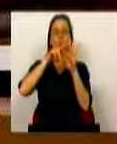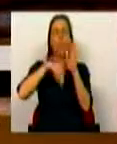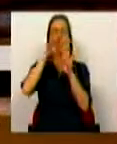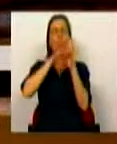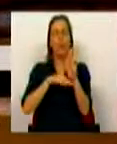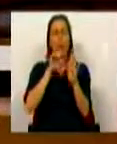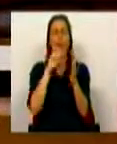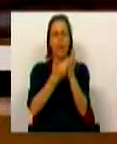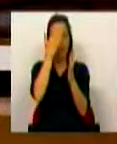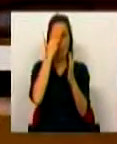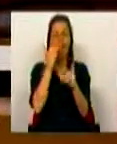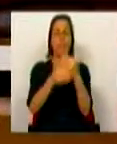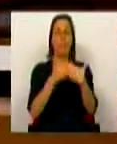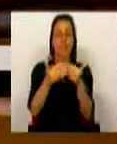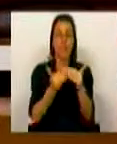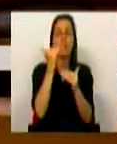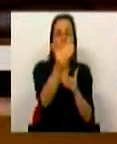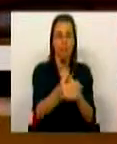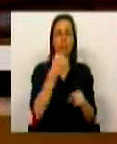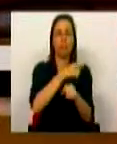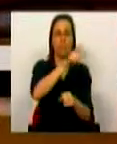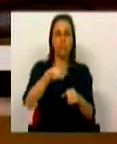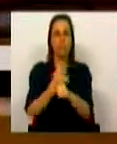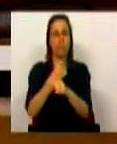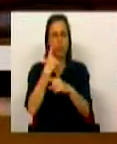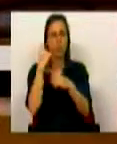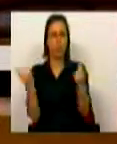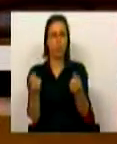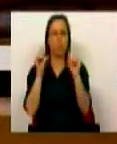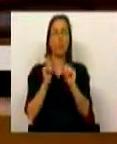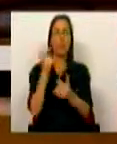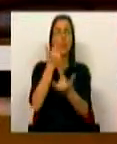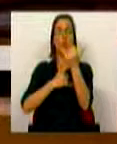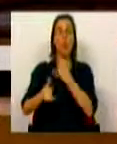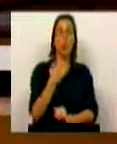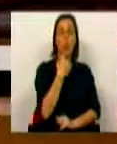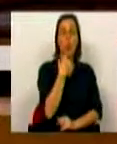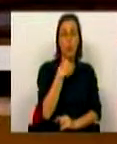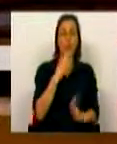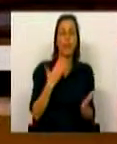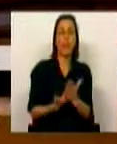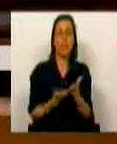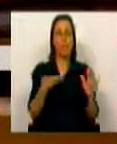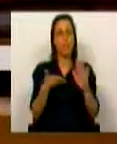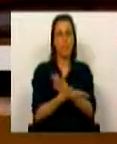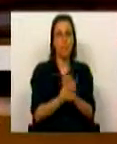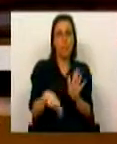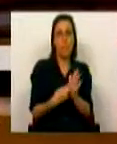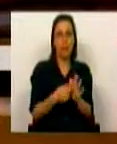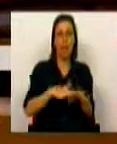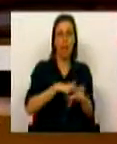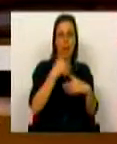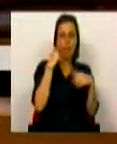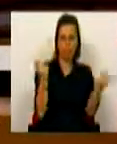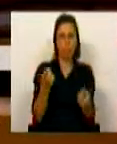Programa de Capacitação Avançada para Trabalhadores em Funções Públicas, que substitui o curso que proporcionava uma entrada paga na administração